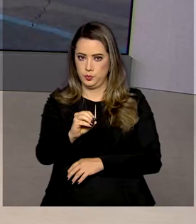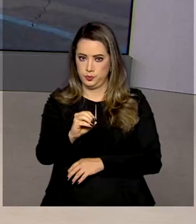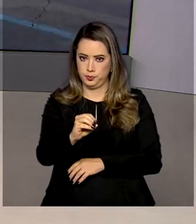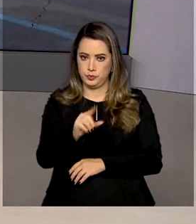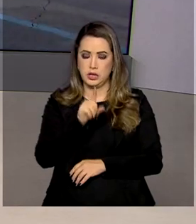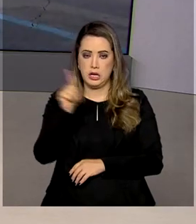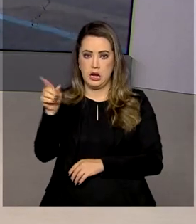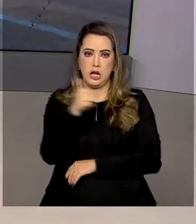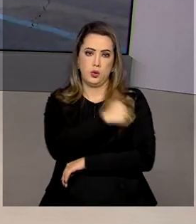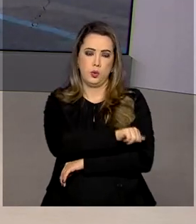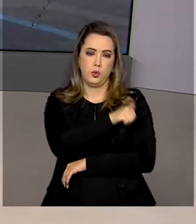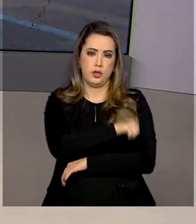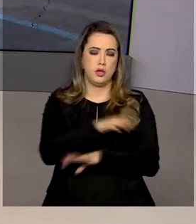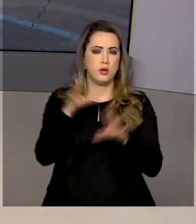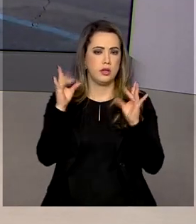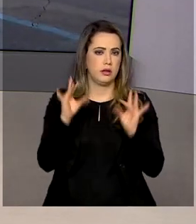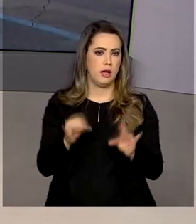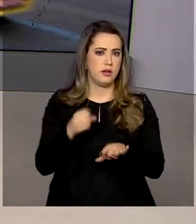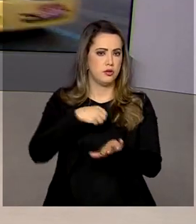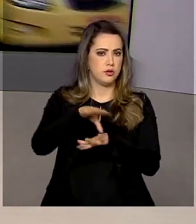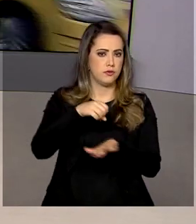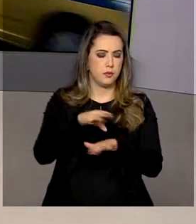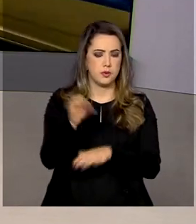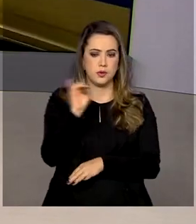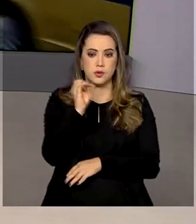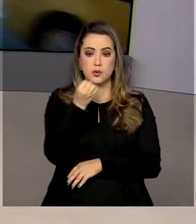Pimenta lá do Rio de Janeiro. Tiago, bom dia.